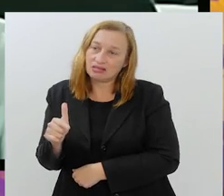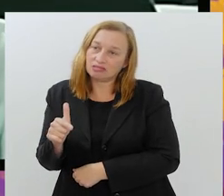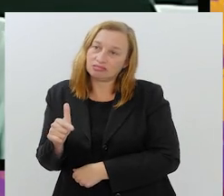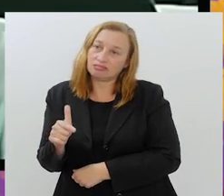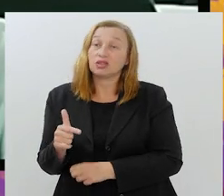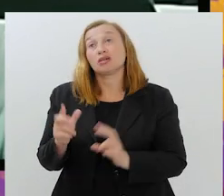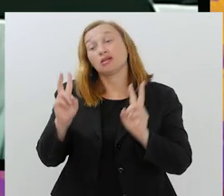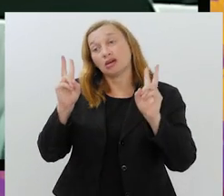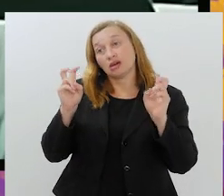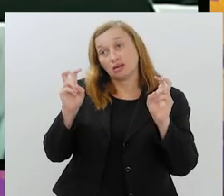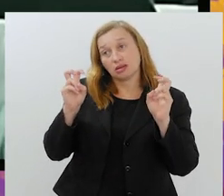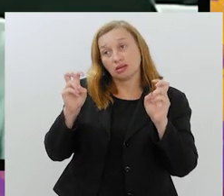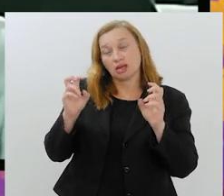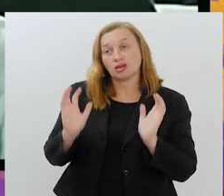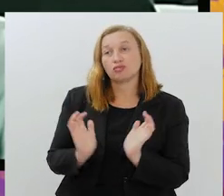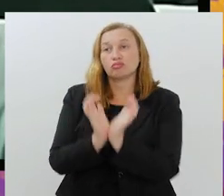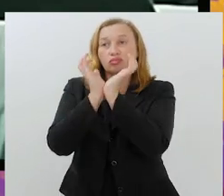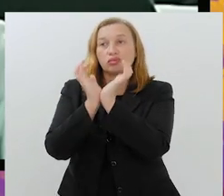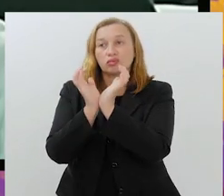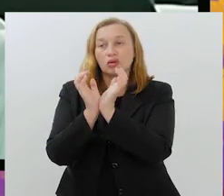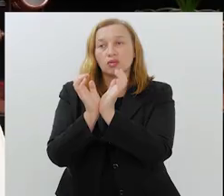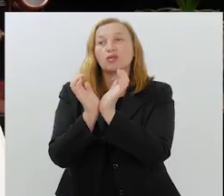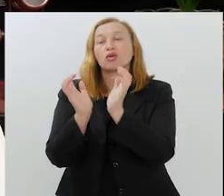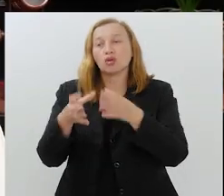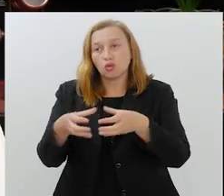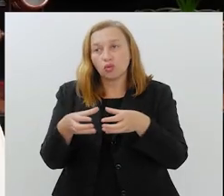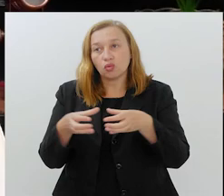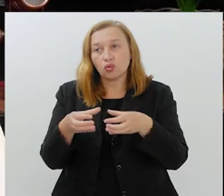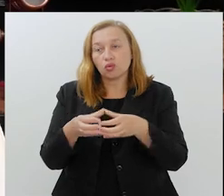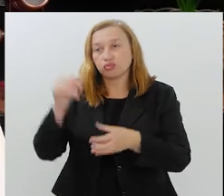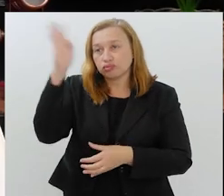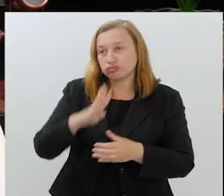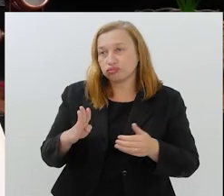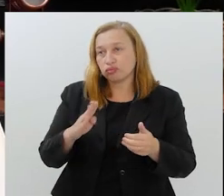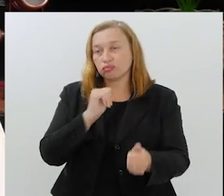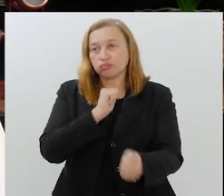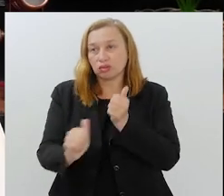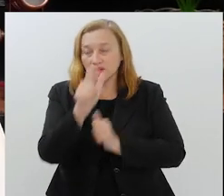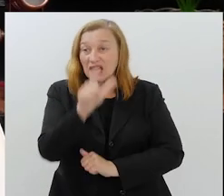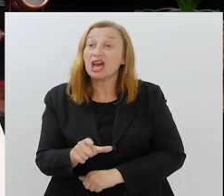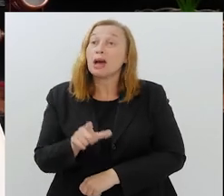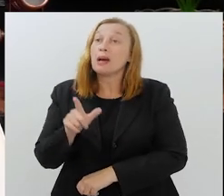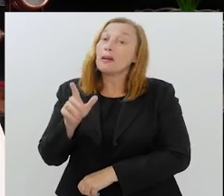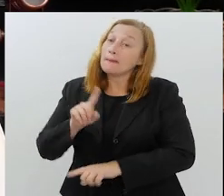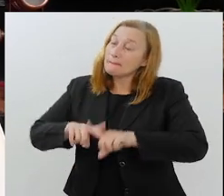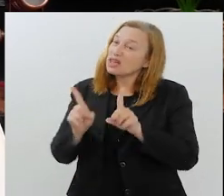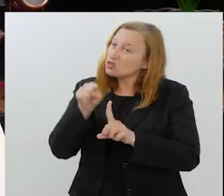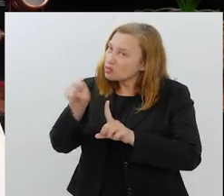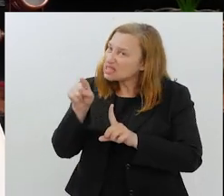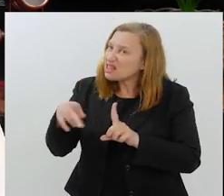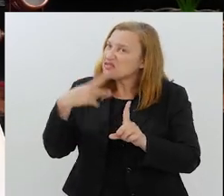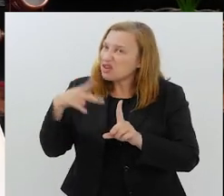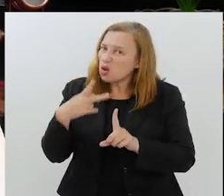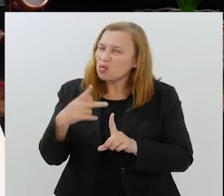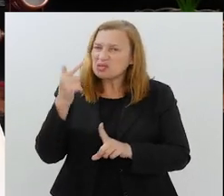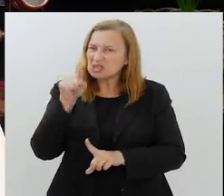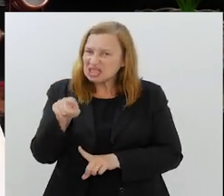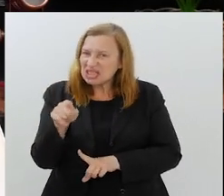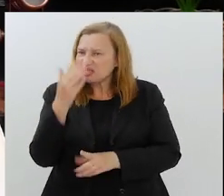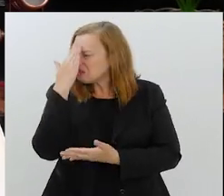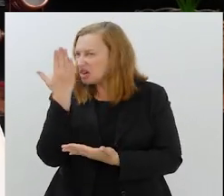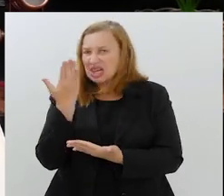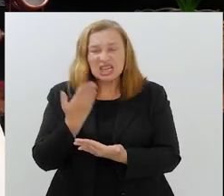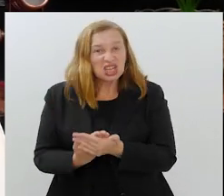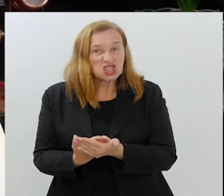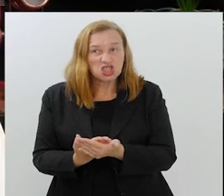tratando de seleção brasileira. Mas esse é um ponto. Rafael, nisso tudo que você falou, você não acredita que a seleção